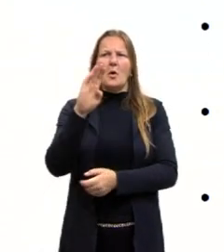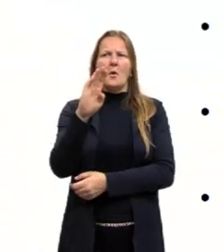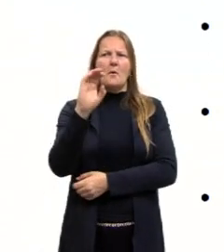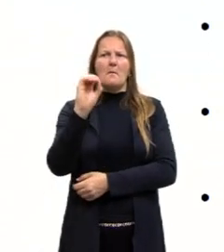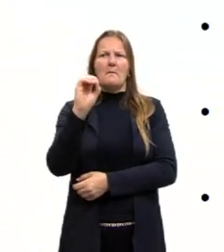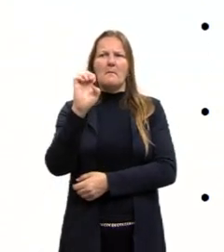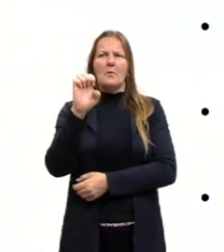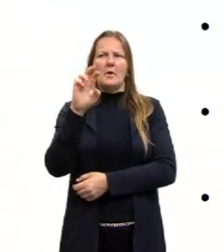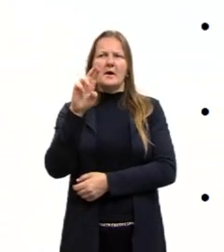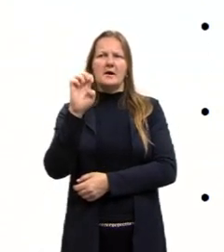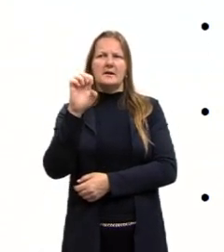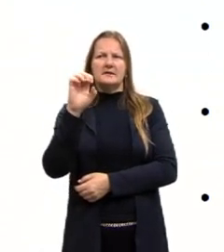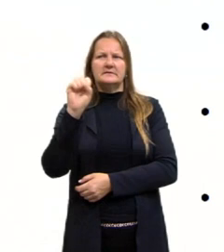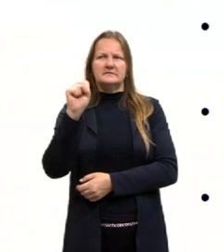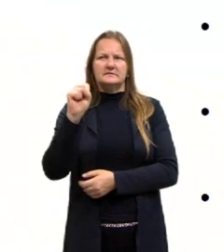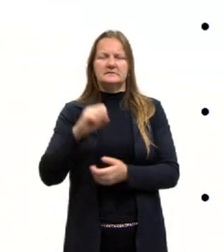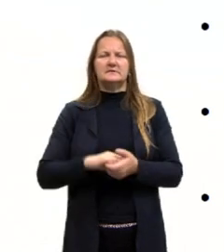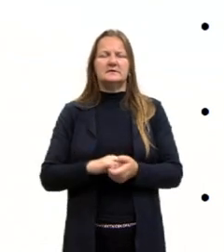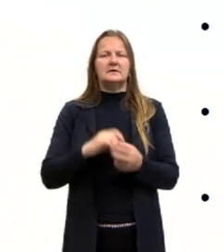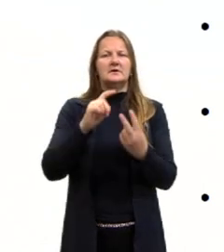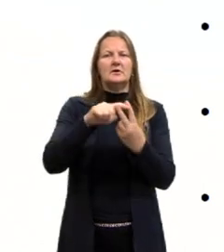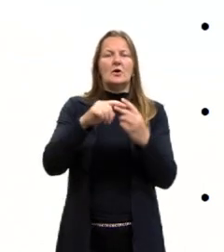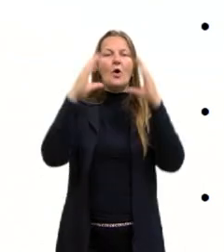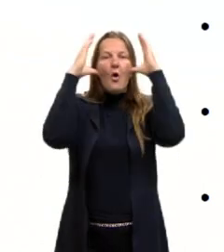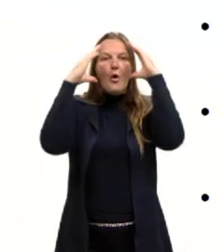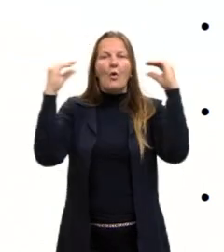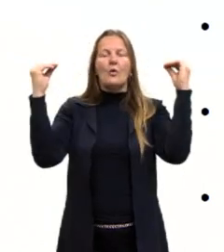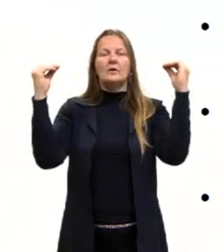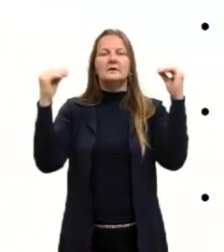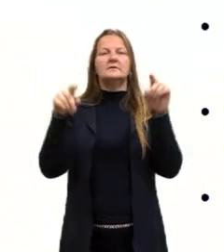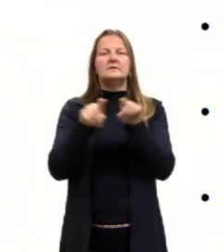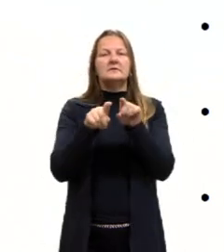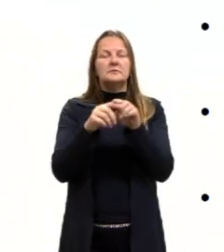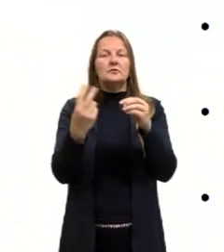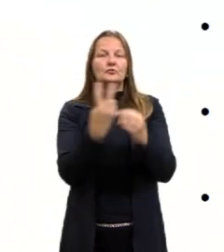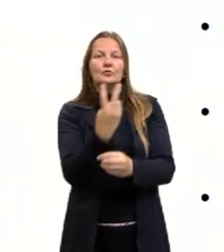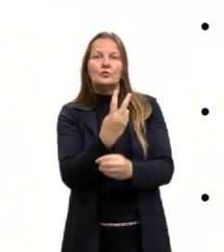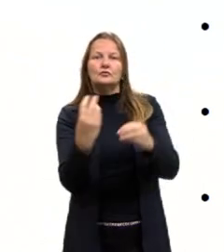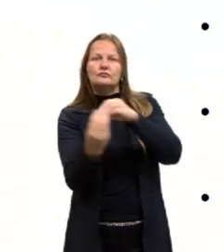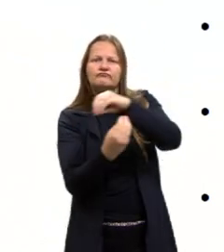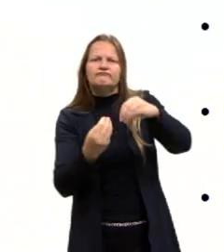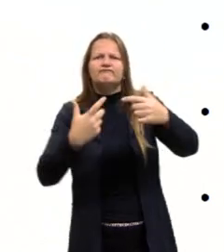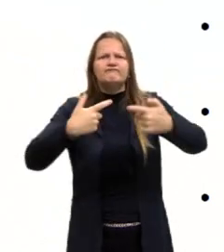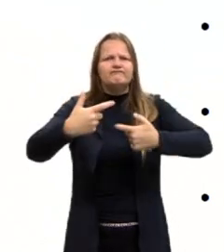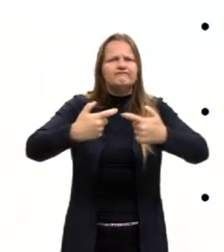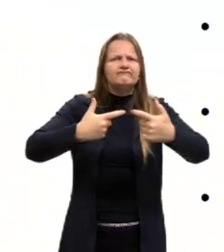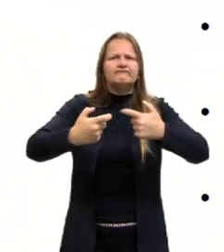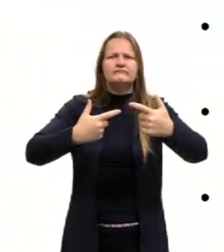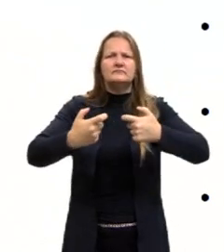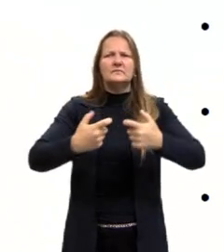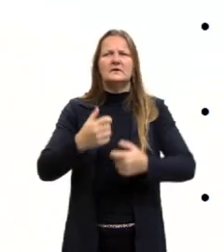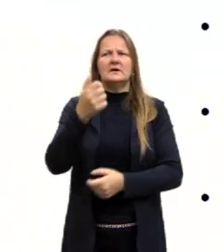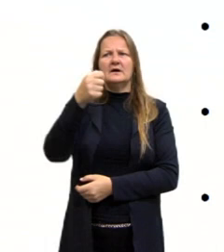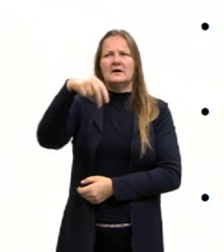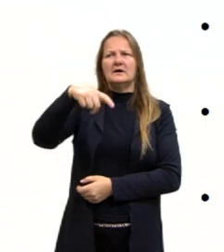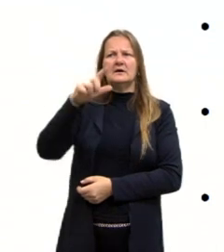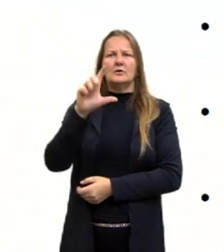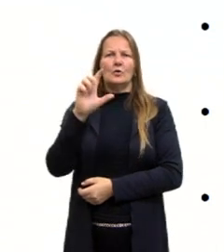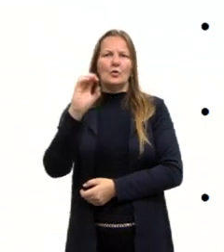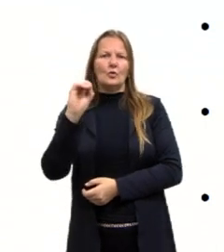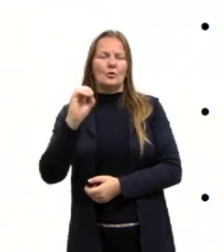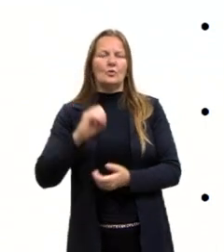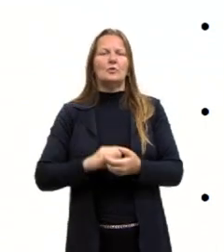britânicos e os holandeses, pelo domínio desse território. No Zanzibar também, a Guerra Anglo-Zanzibari.